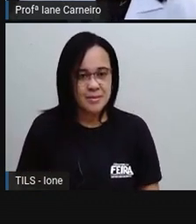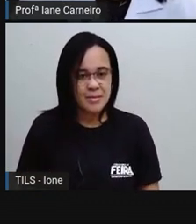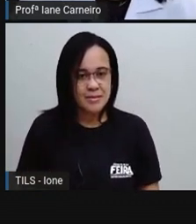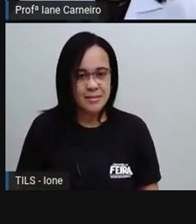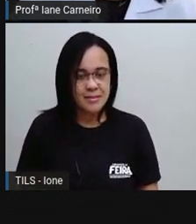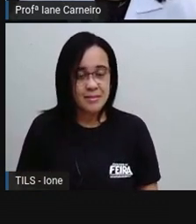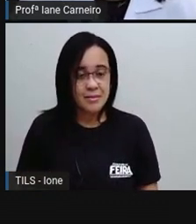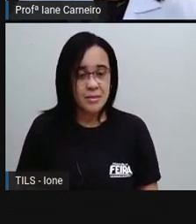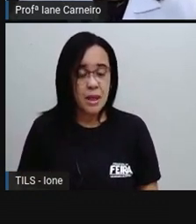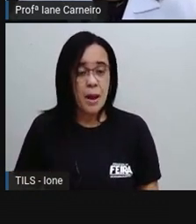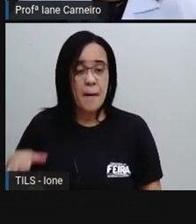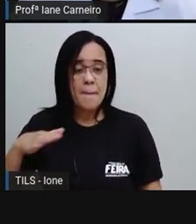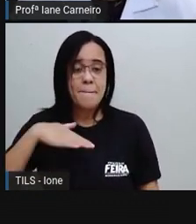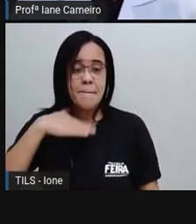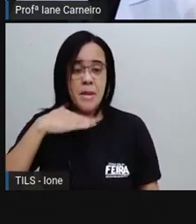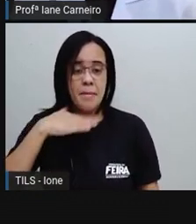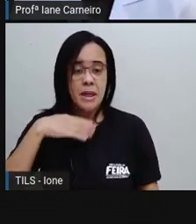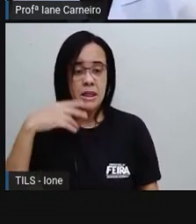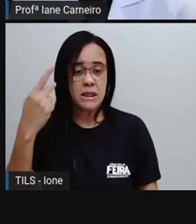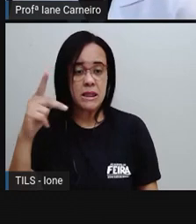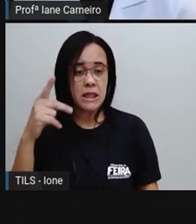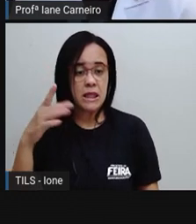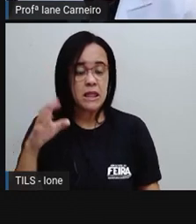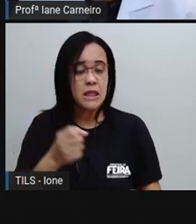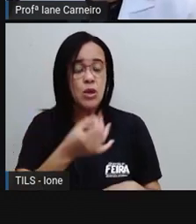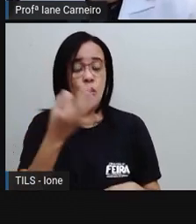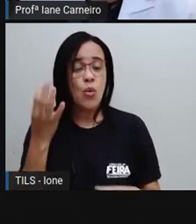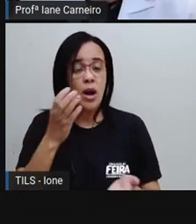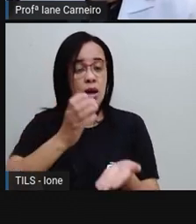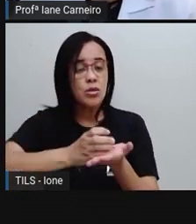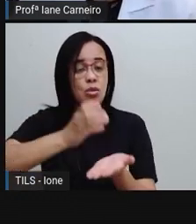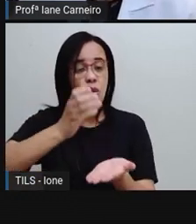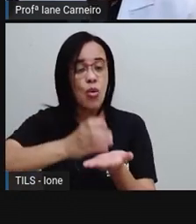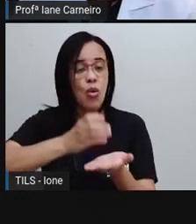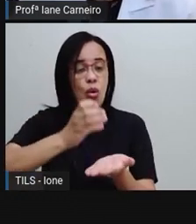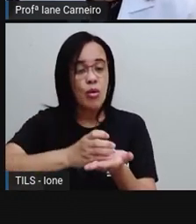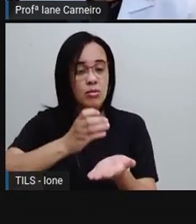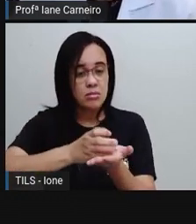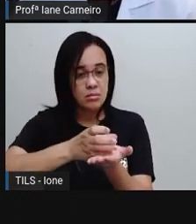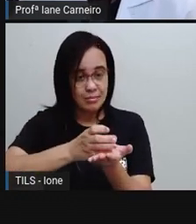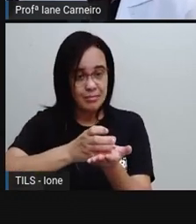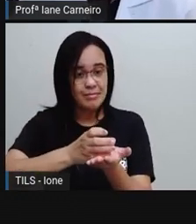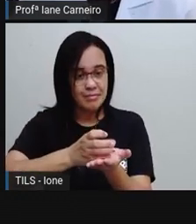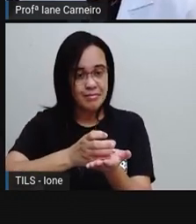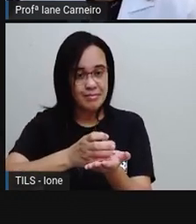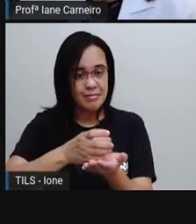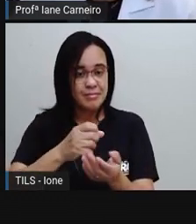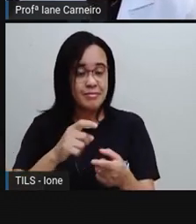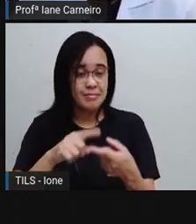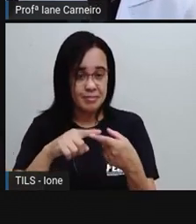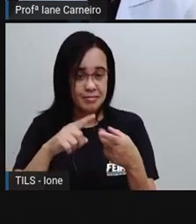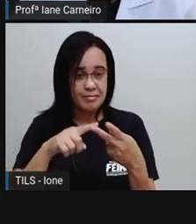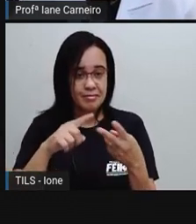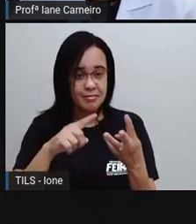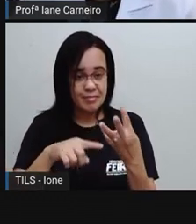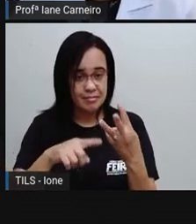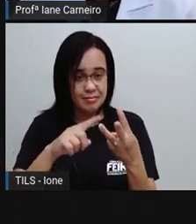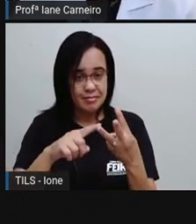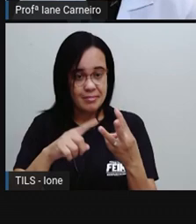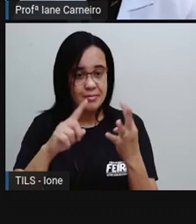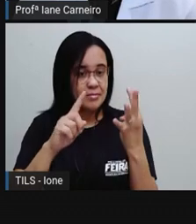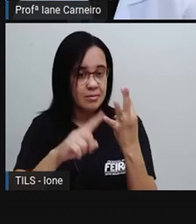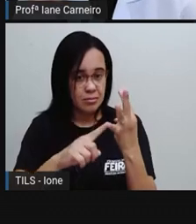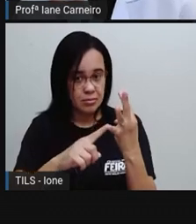Quantos copos será que a mãe dele bebeu? Vamos contar, ó? Um, dois, três.